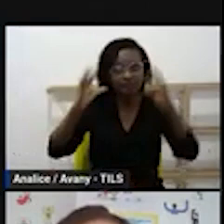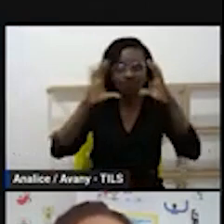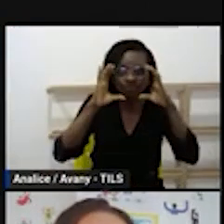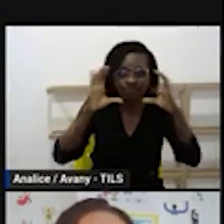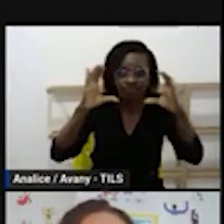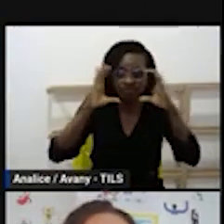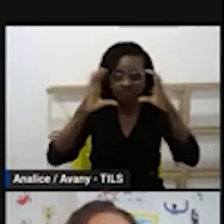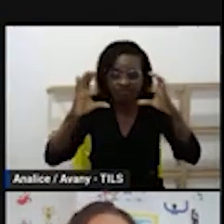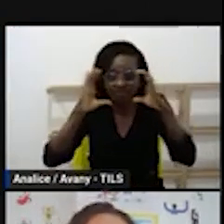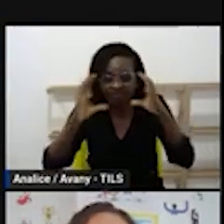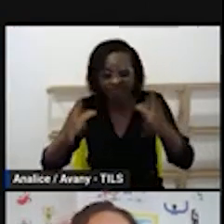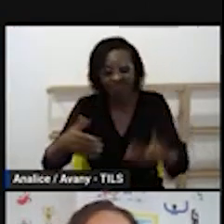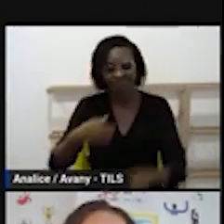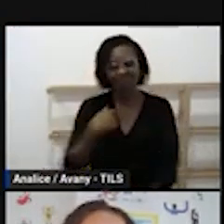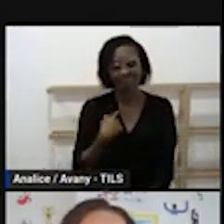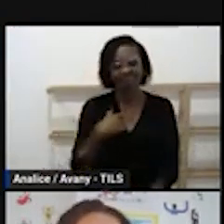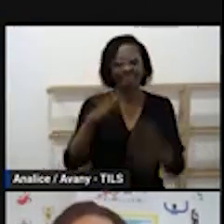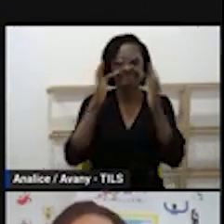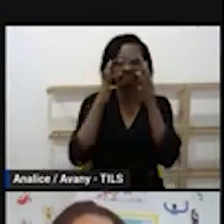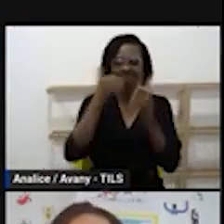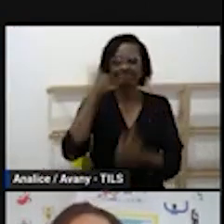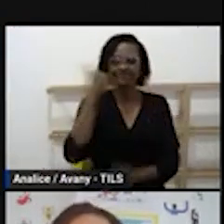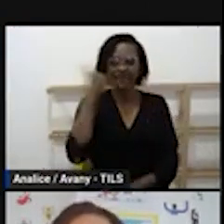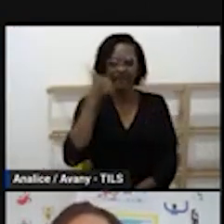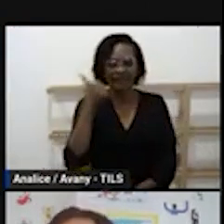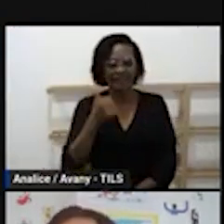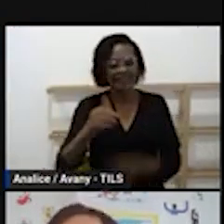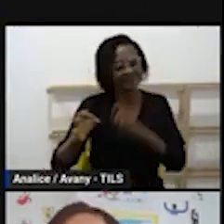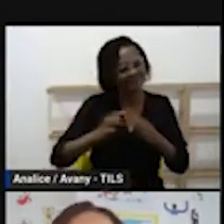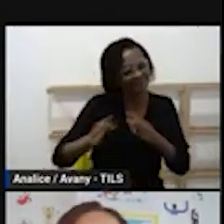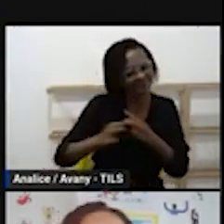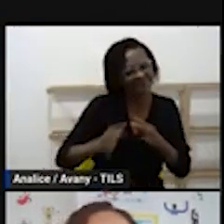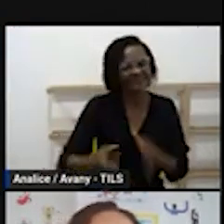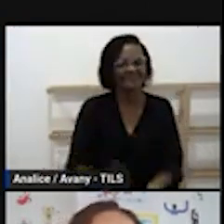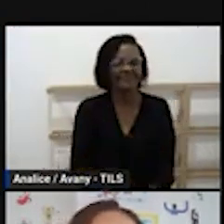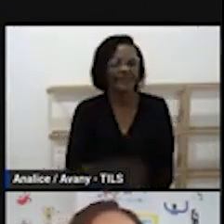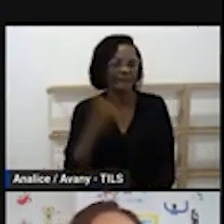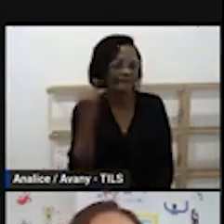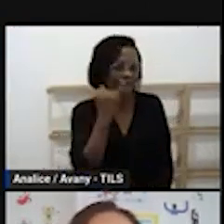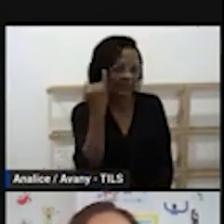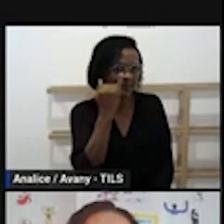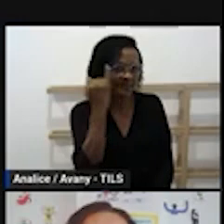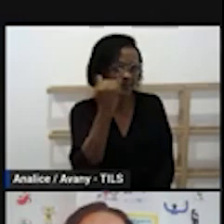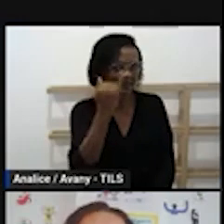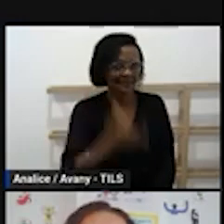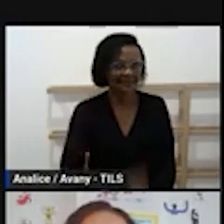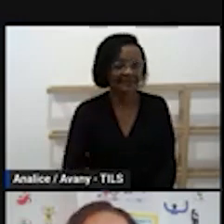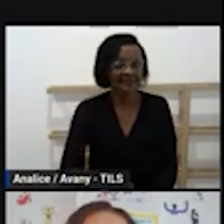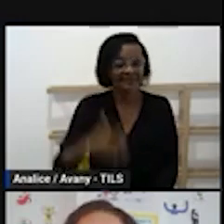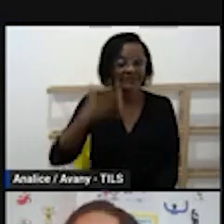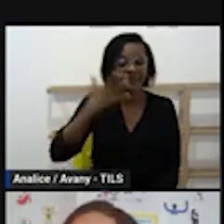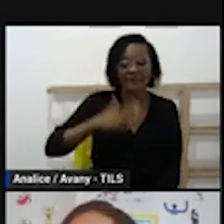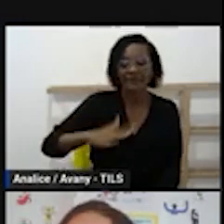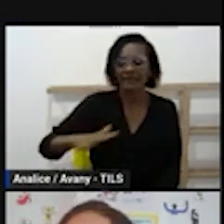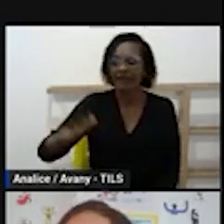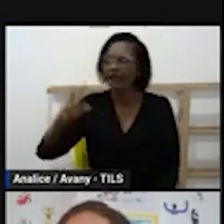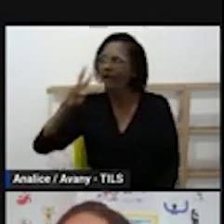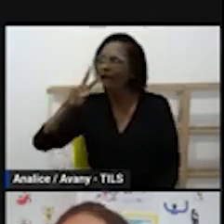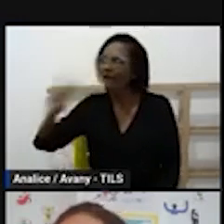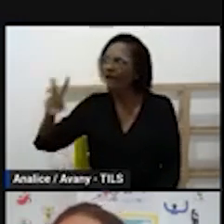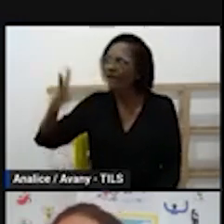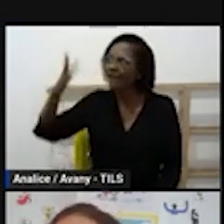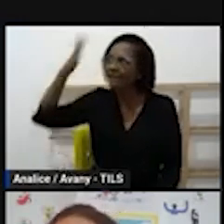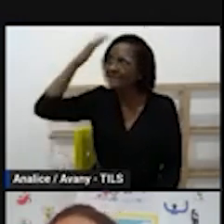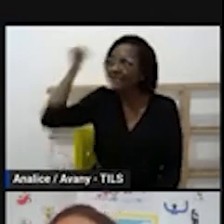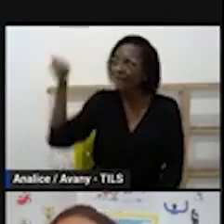rotina, ela ajuda nessa autorregulação, né, nessa organização em que a criança, ela já percebe que os momentos vão acontecer. Então, dá